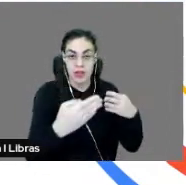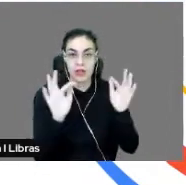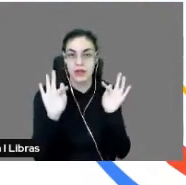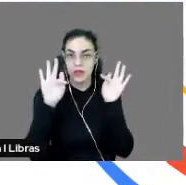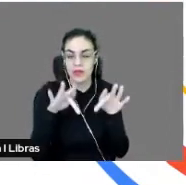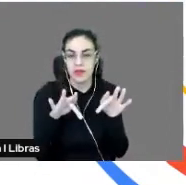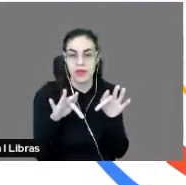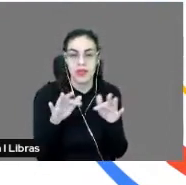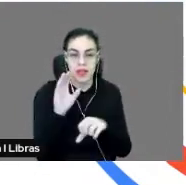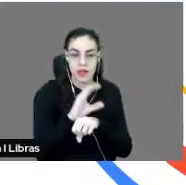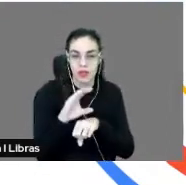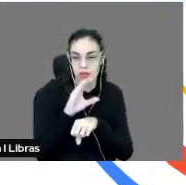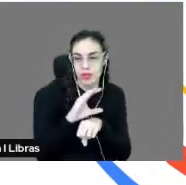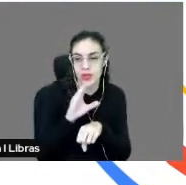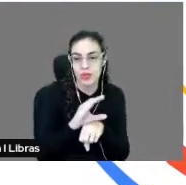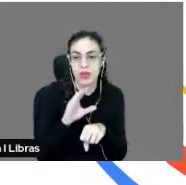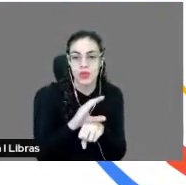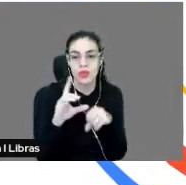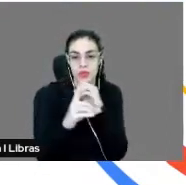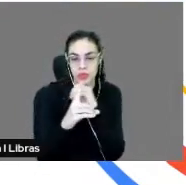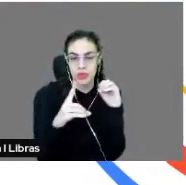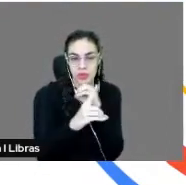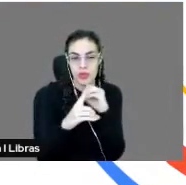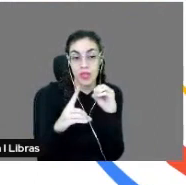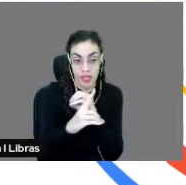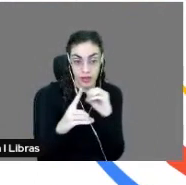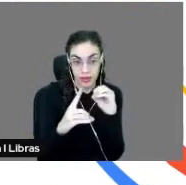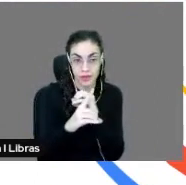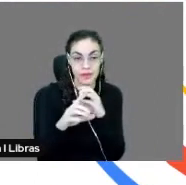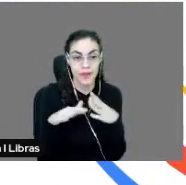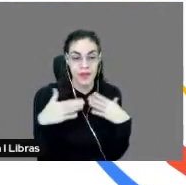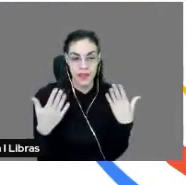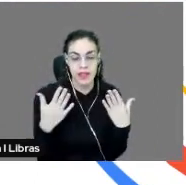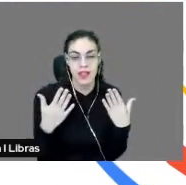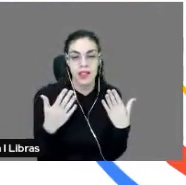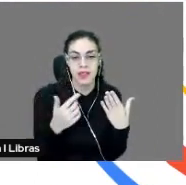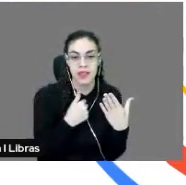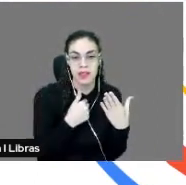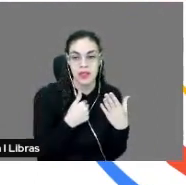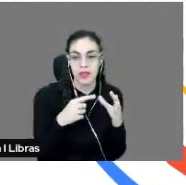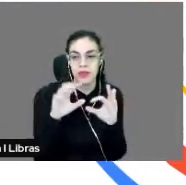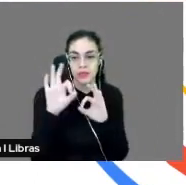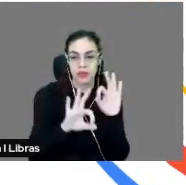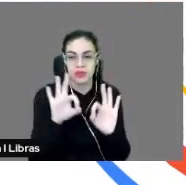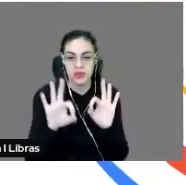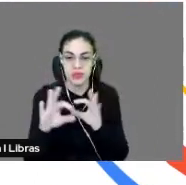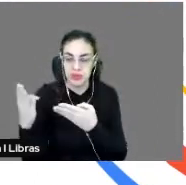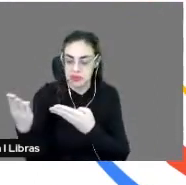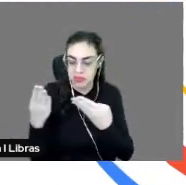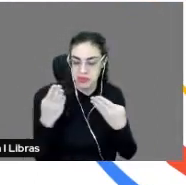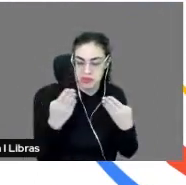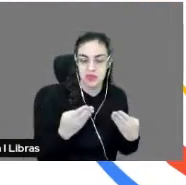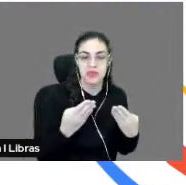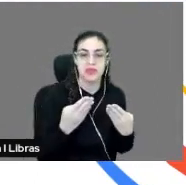curso, de um projeto. E eu estou configurando a minha tarefa, trago esse documento do Google